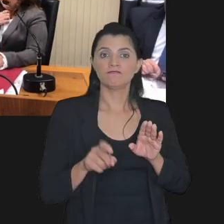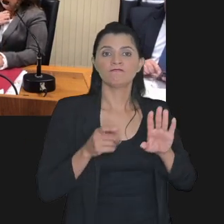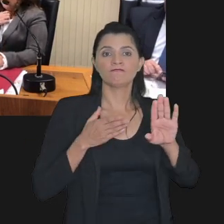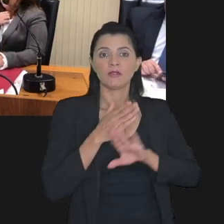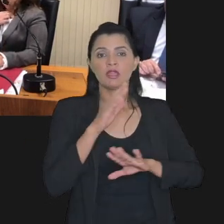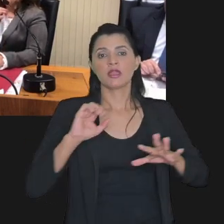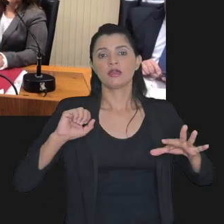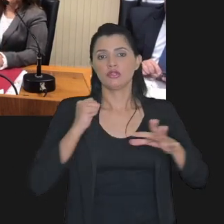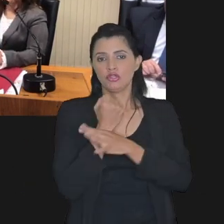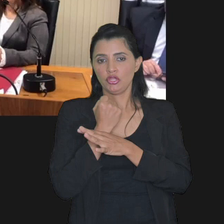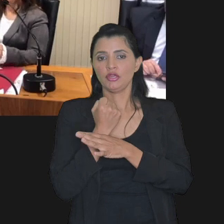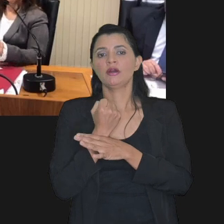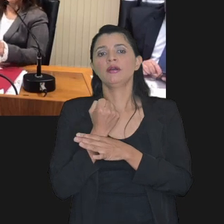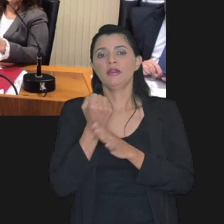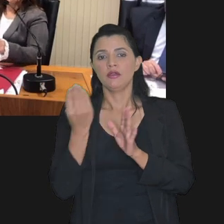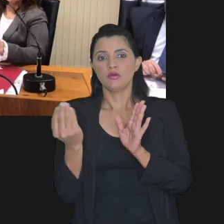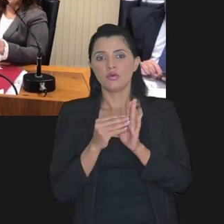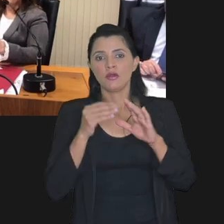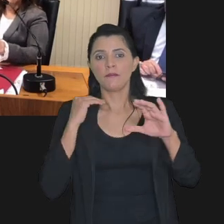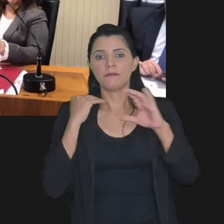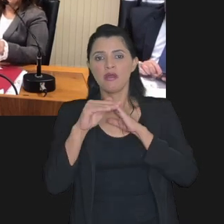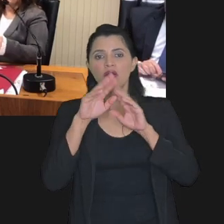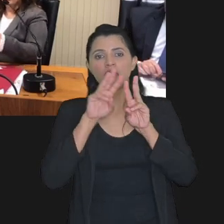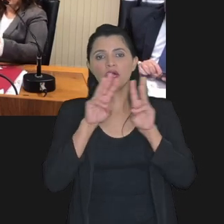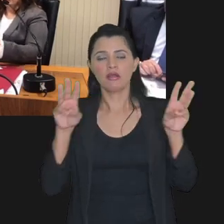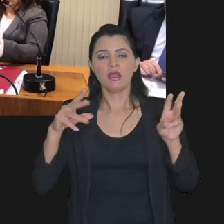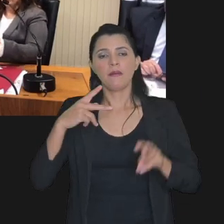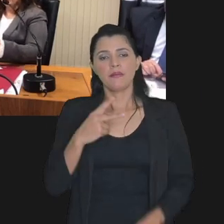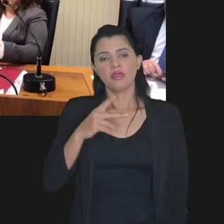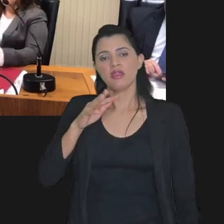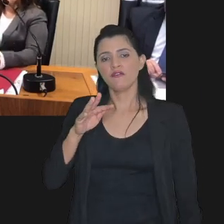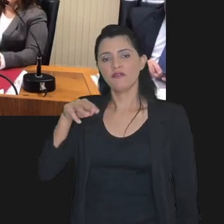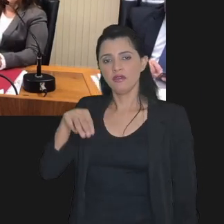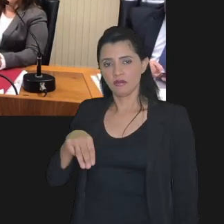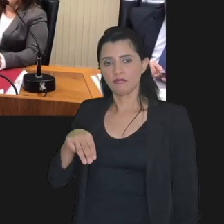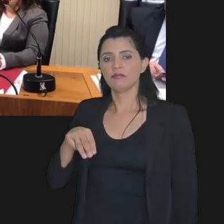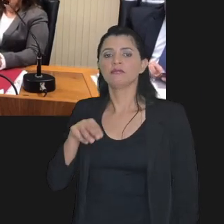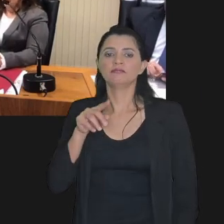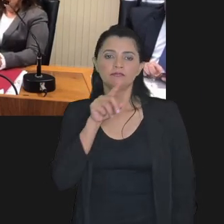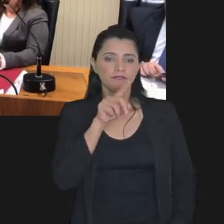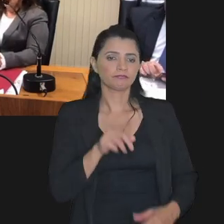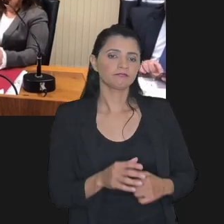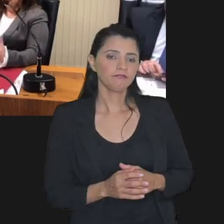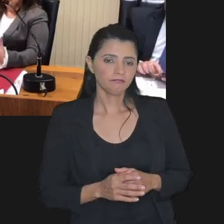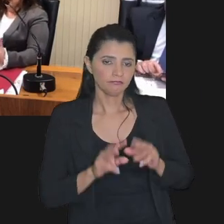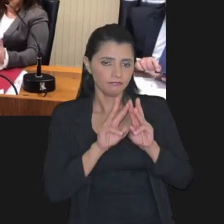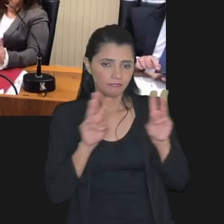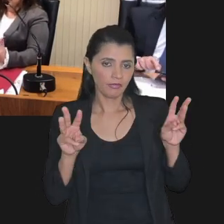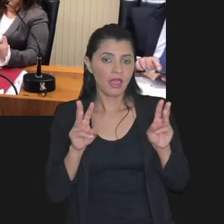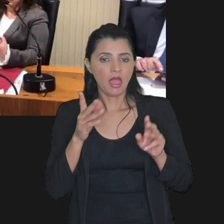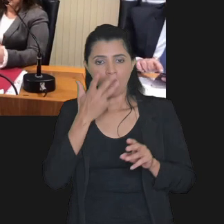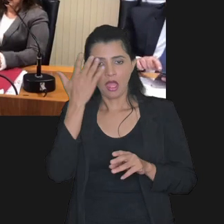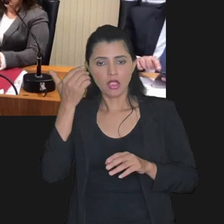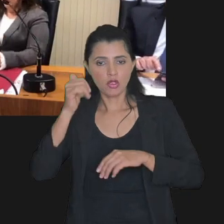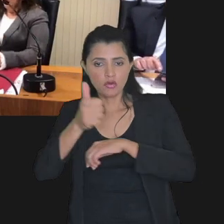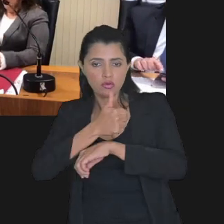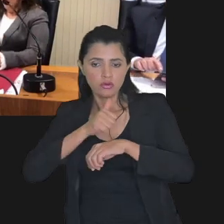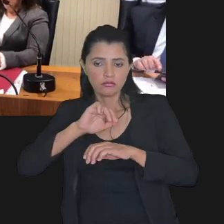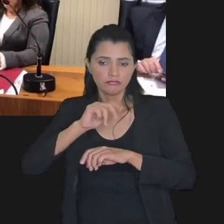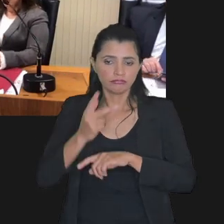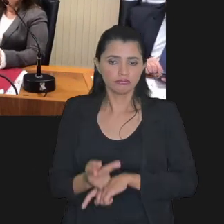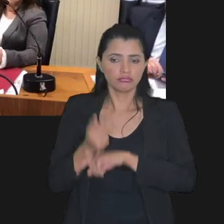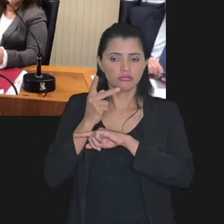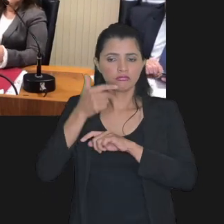garantia e vai submeter esse formulário para a PFN aí um procurador vai analisar esse